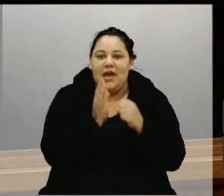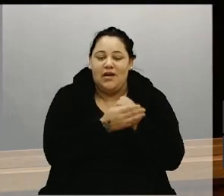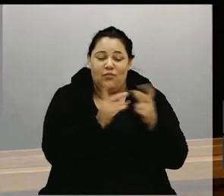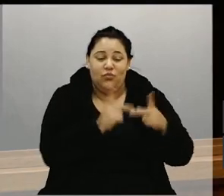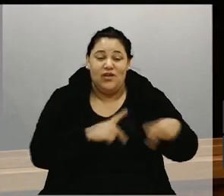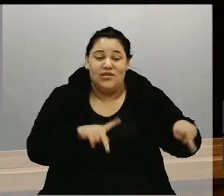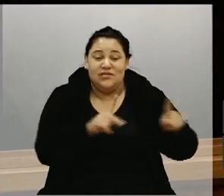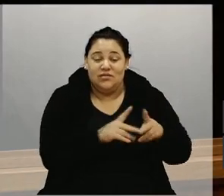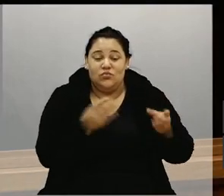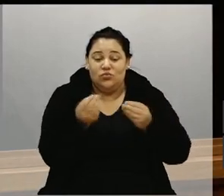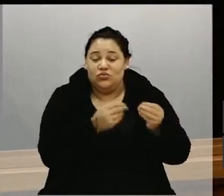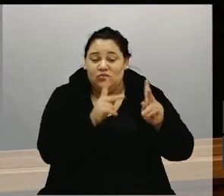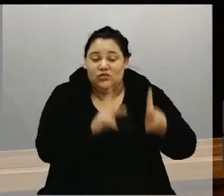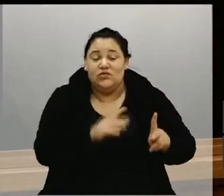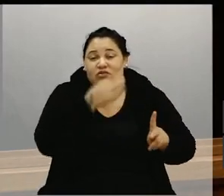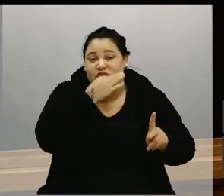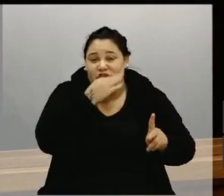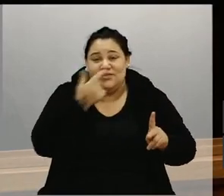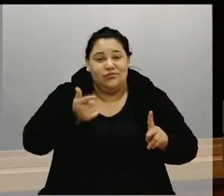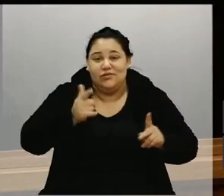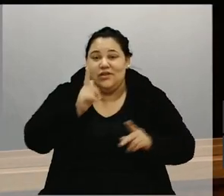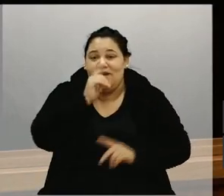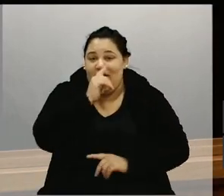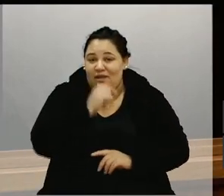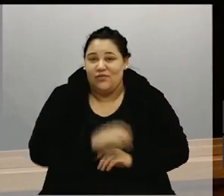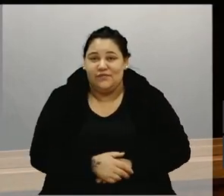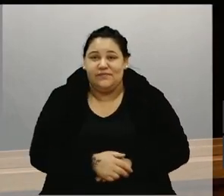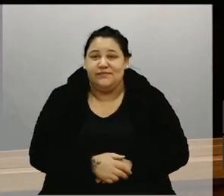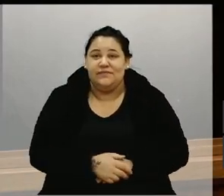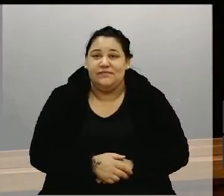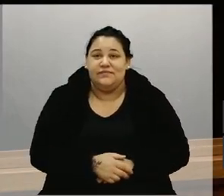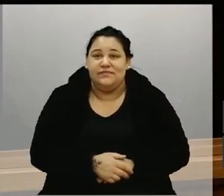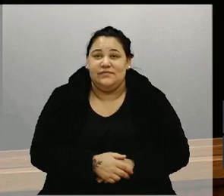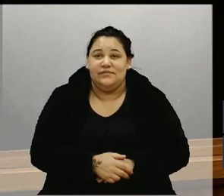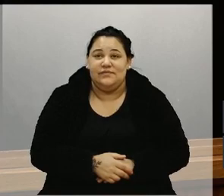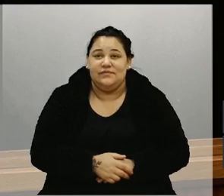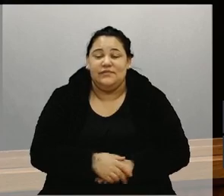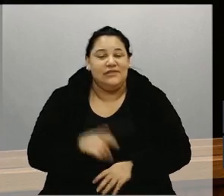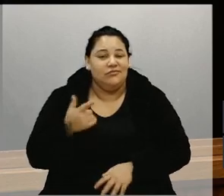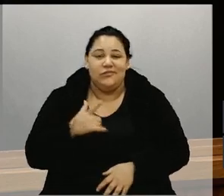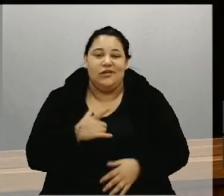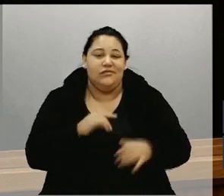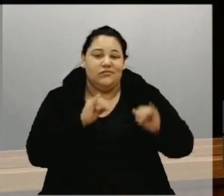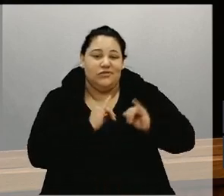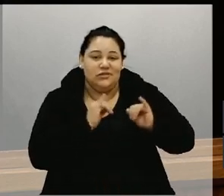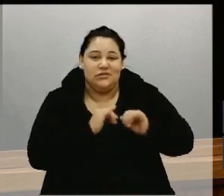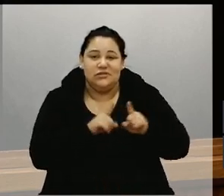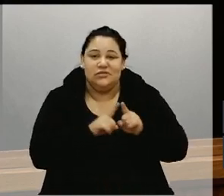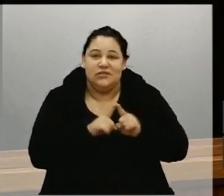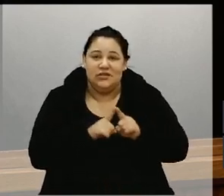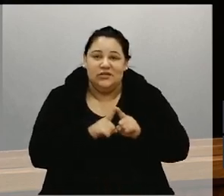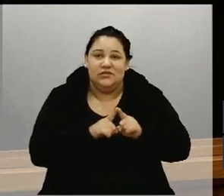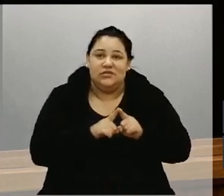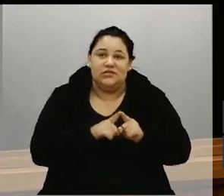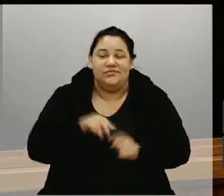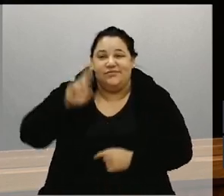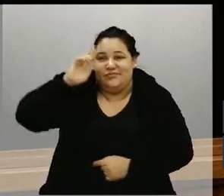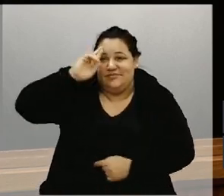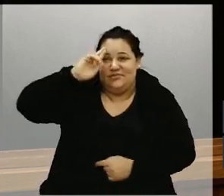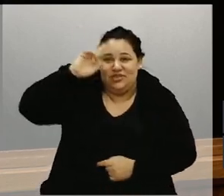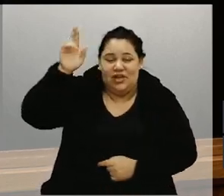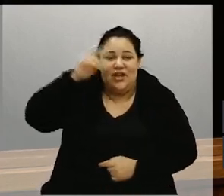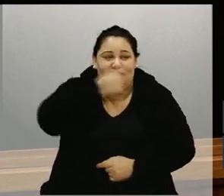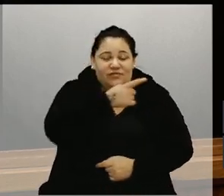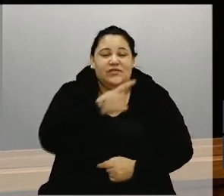enorme de Caxias, não teve nenhum descanso, né, tanto o diretor como o Ângelo,